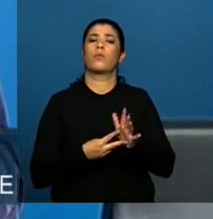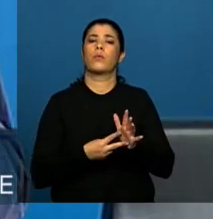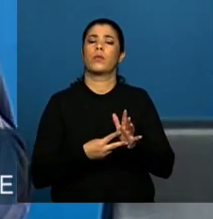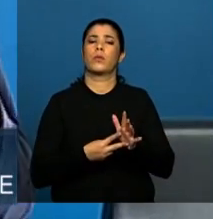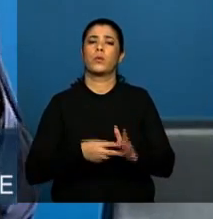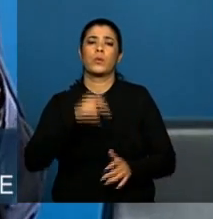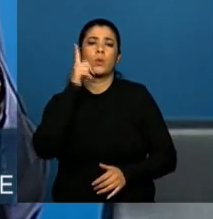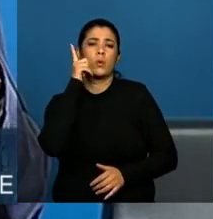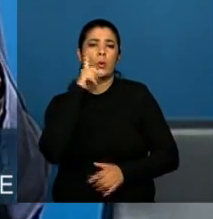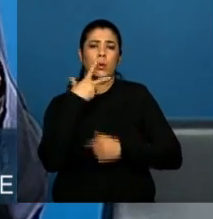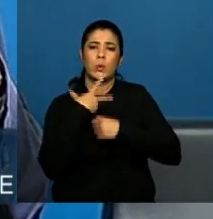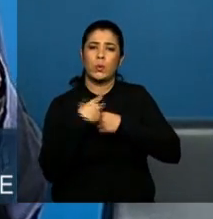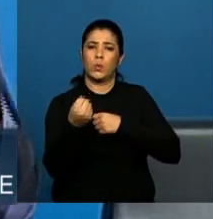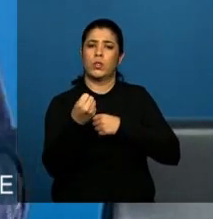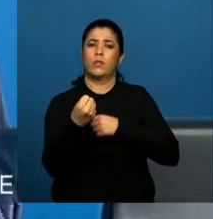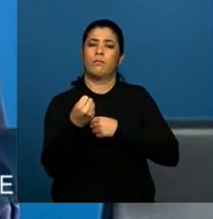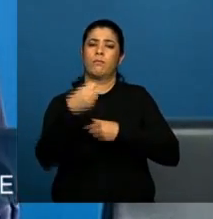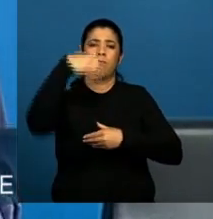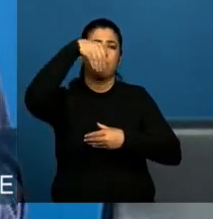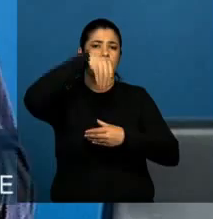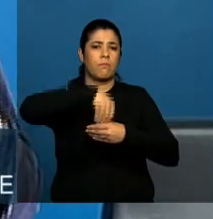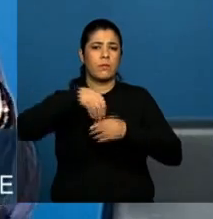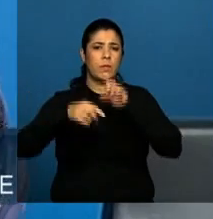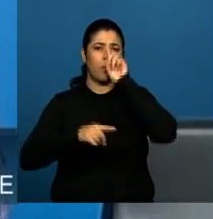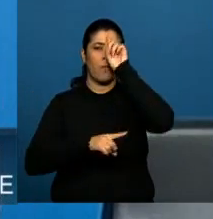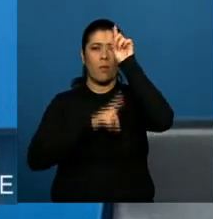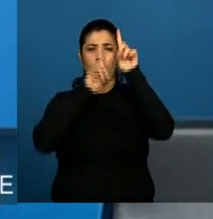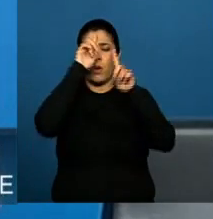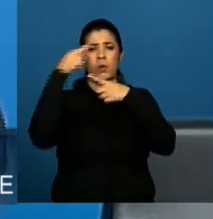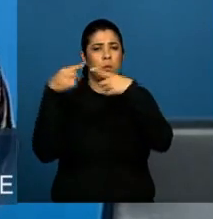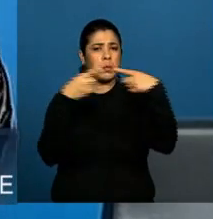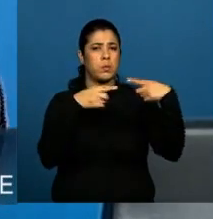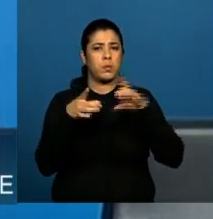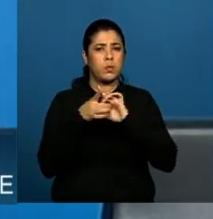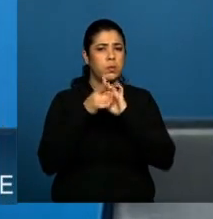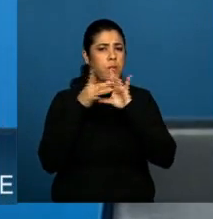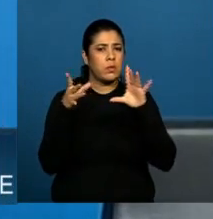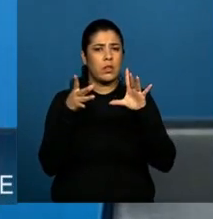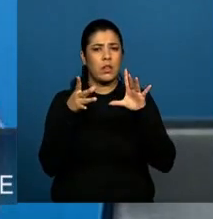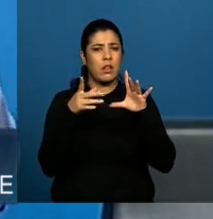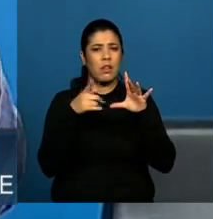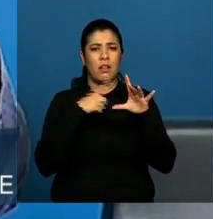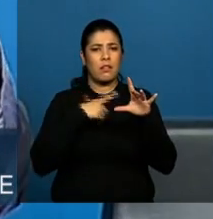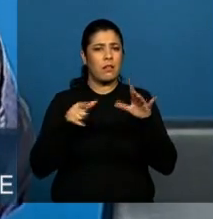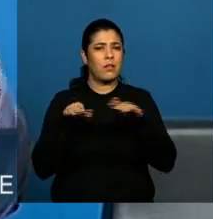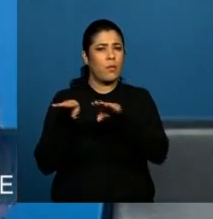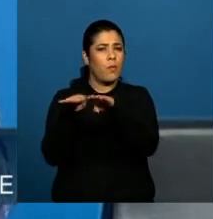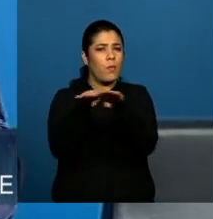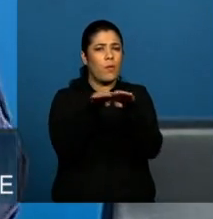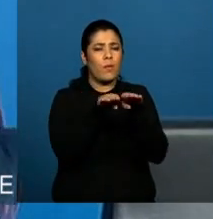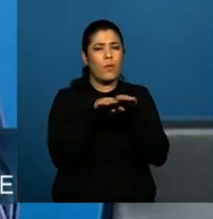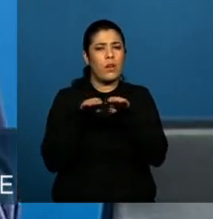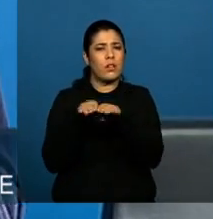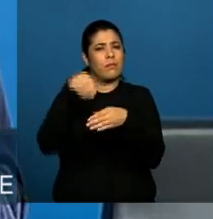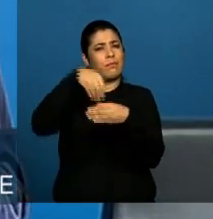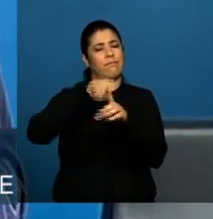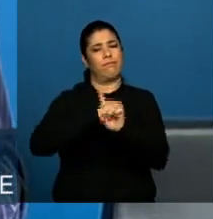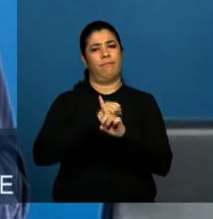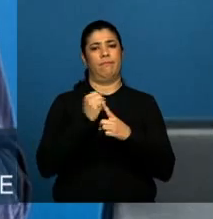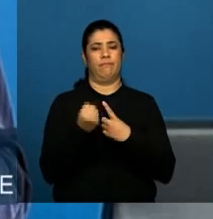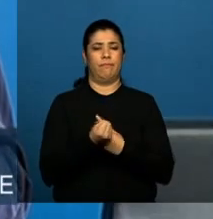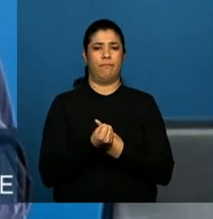não se distribuem de forma equitativa dentro da sociedade.